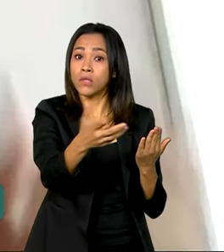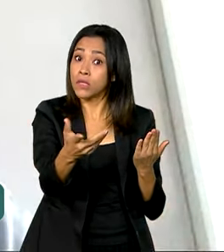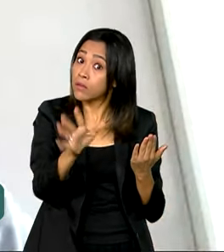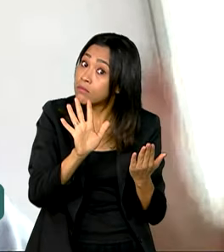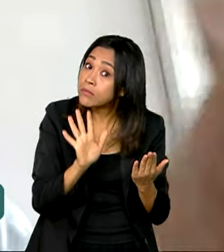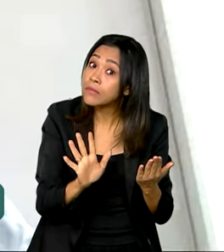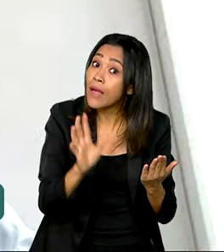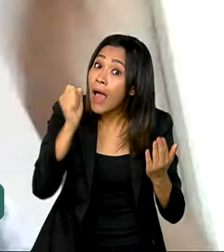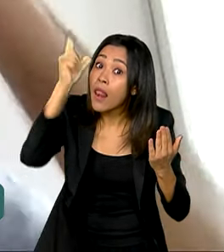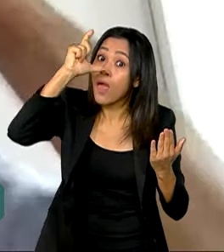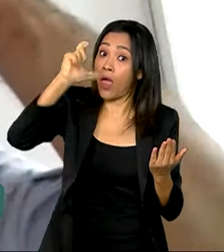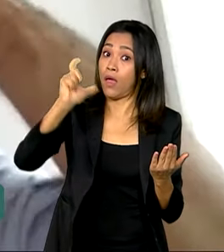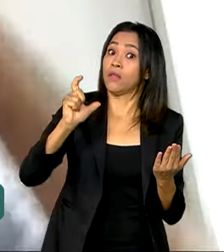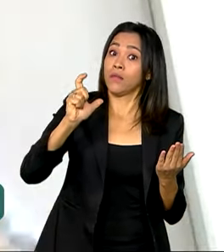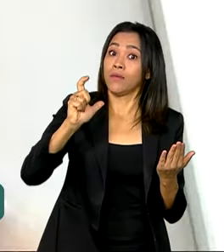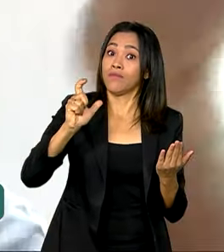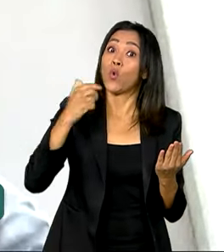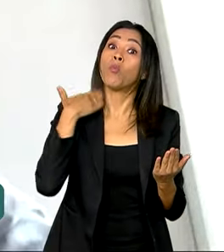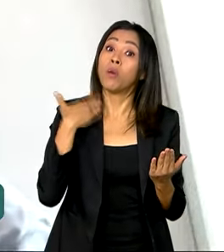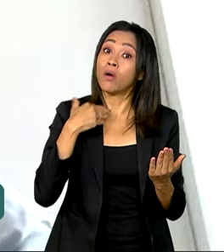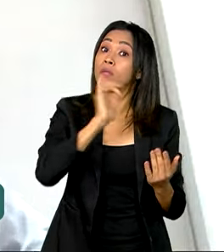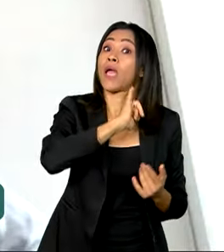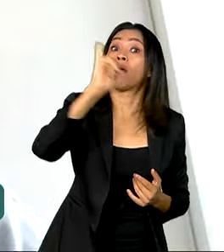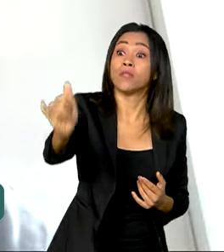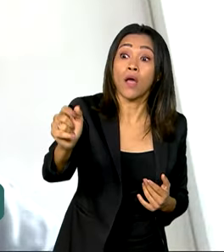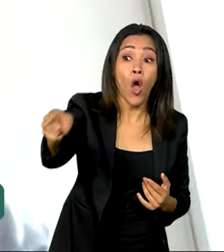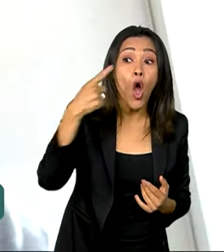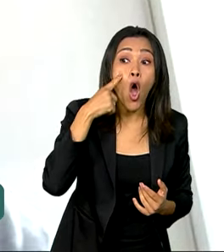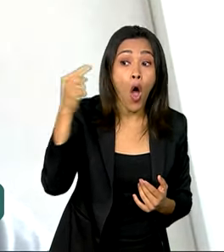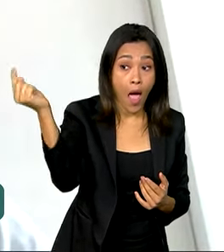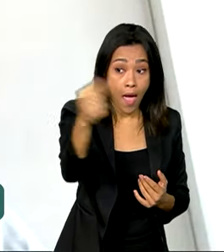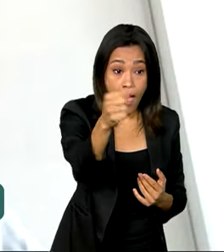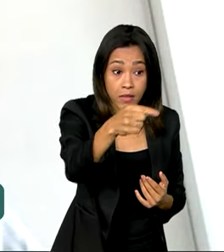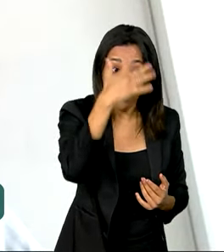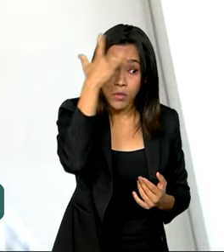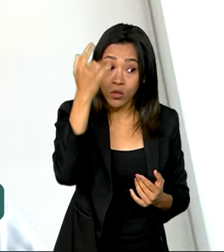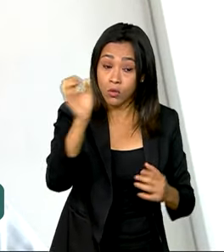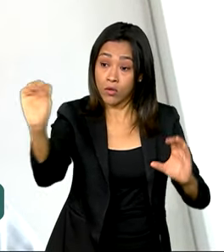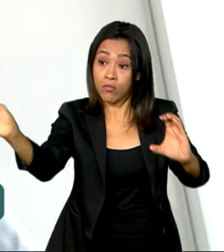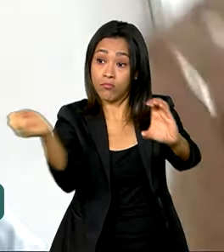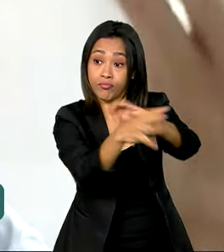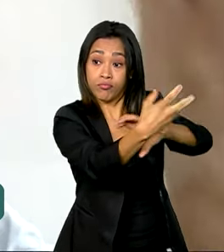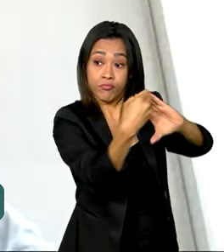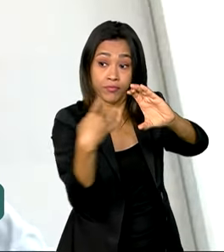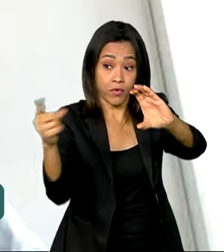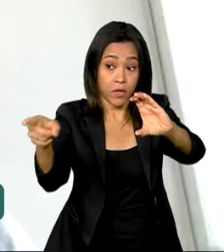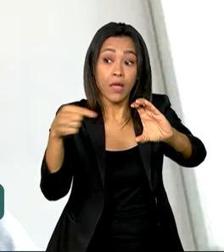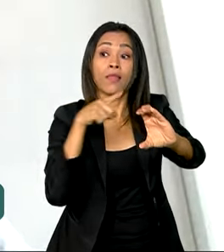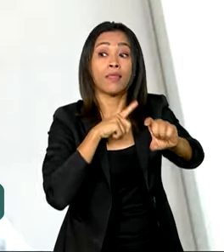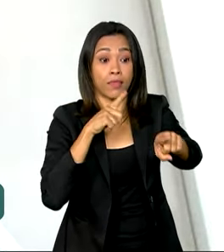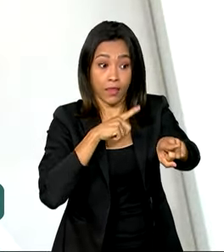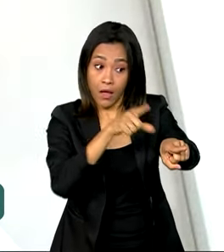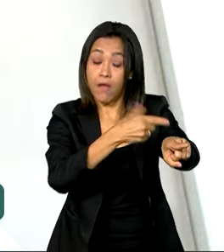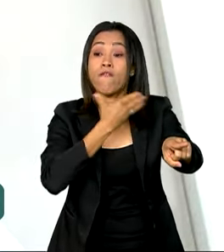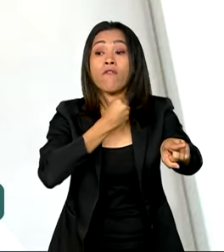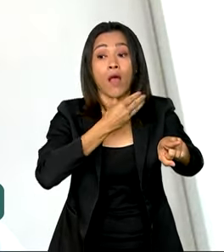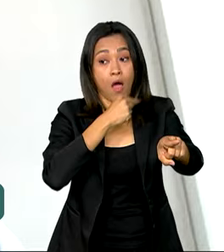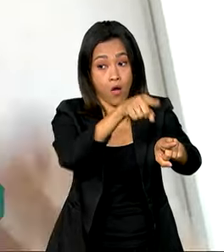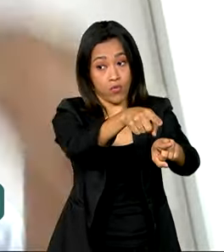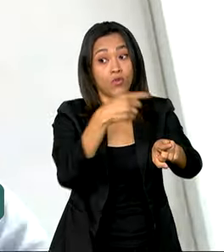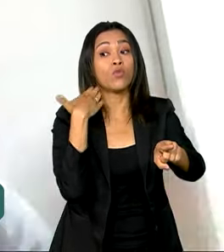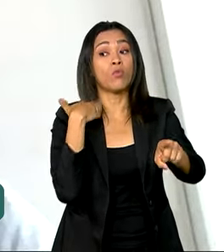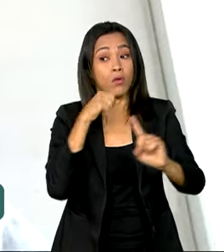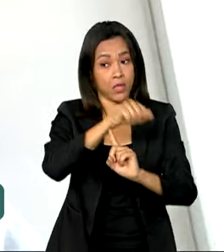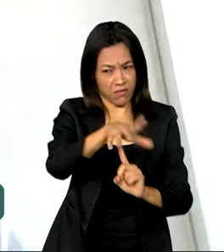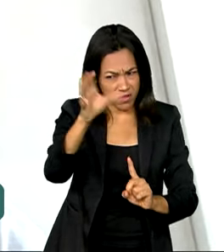precisa enviar um alerta para o seu cliente e falar, olha, essa pessoa para quem você está enviando o PIX, ele tem X marcações de fraude no Banco Central.